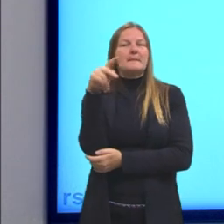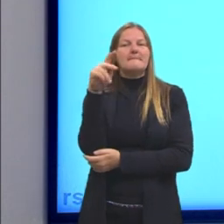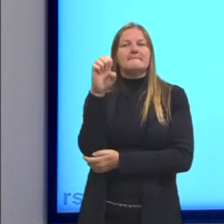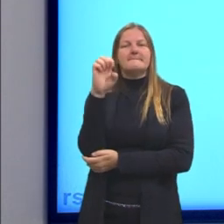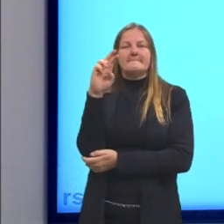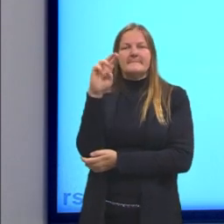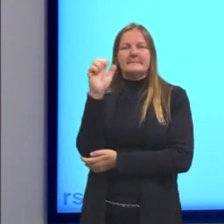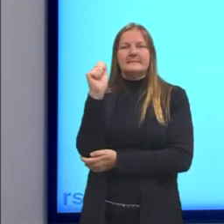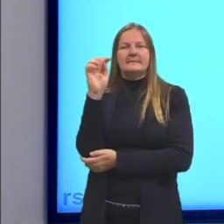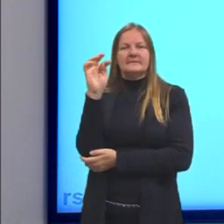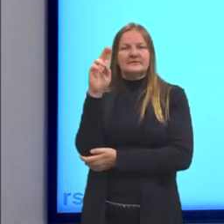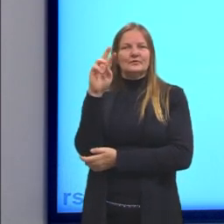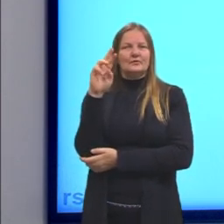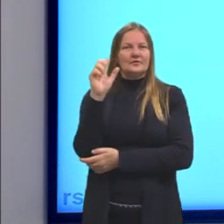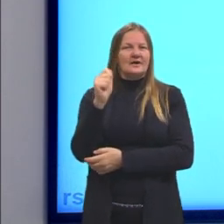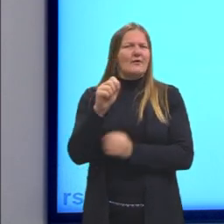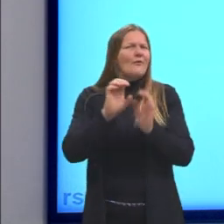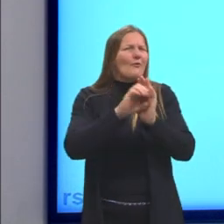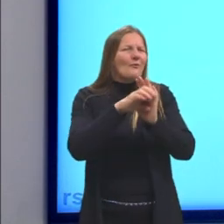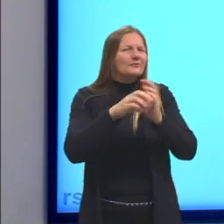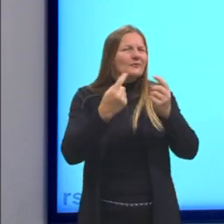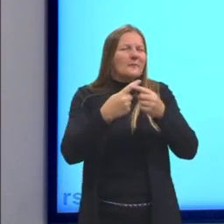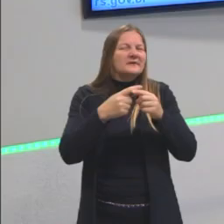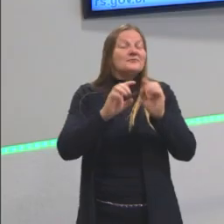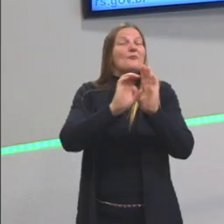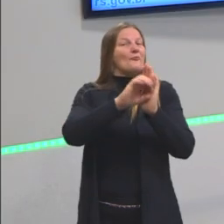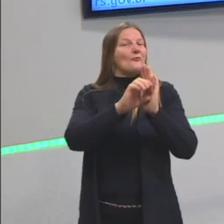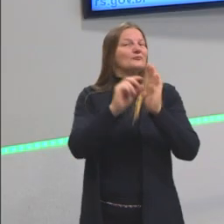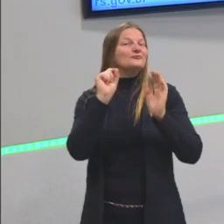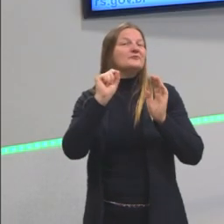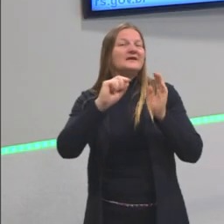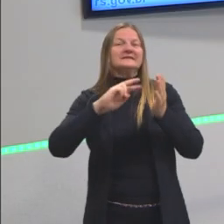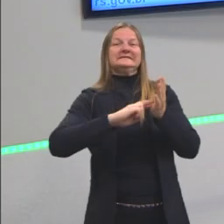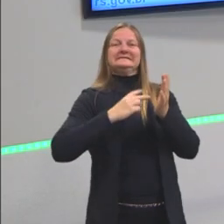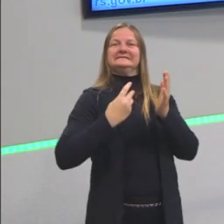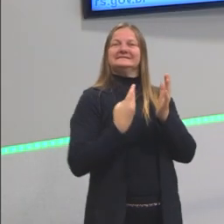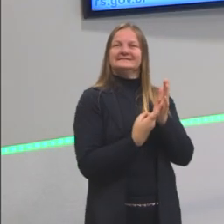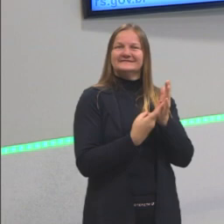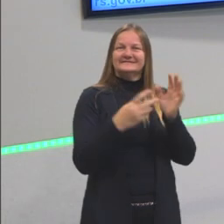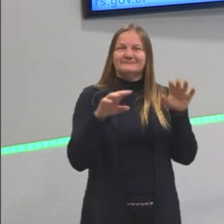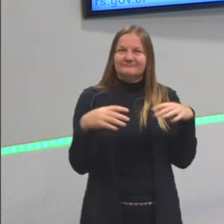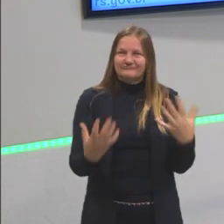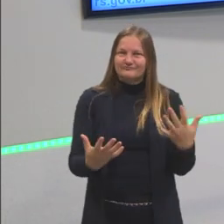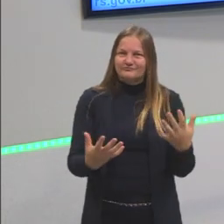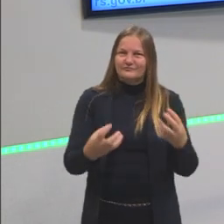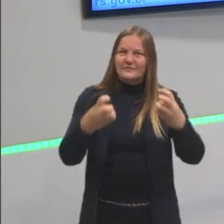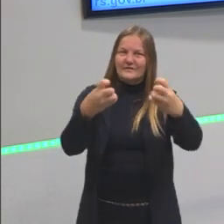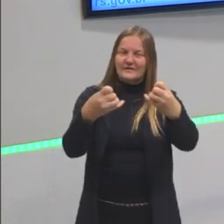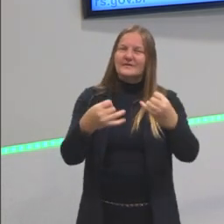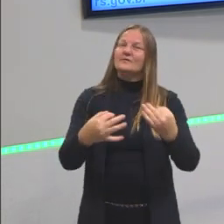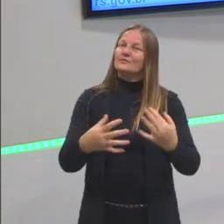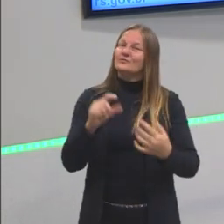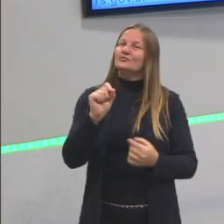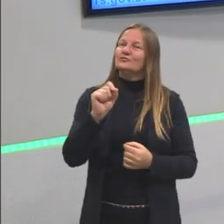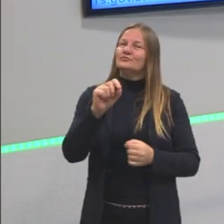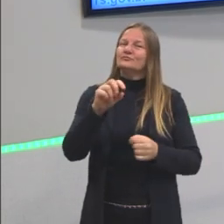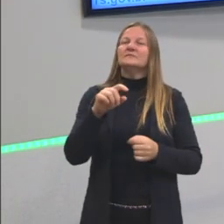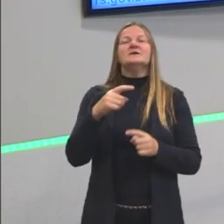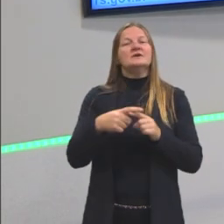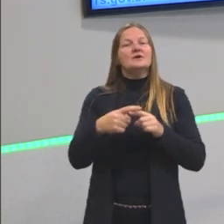Porque a gente está falando de temperatura, temperatura aqui, mas não está falando exatamente do conceito. mas temperatura é justamente isso.